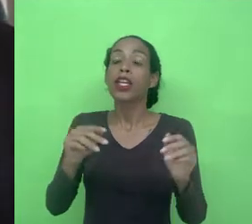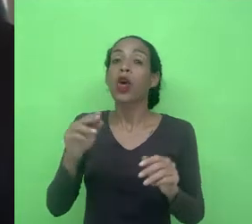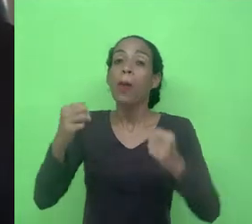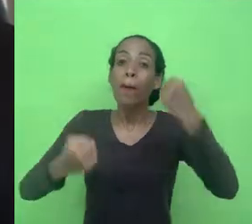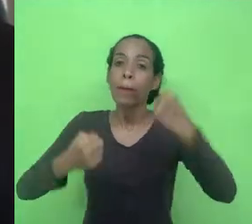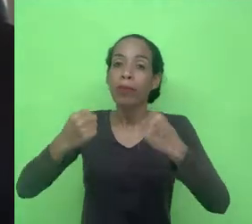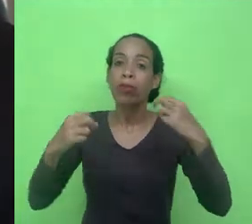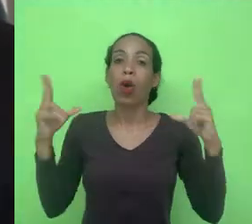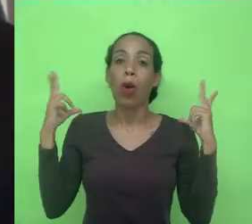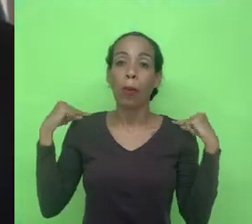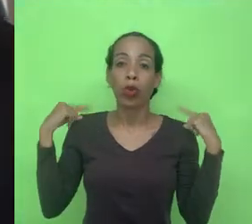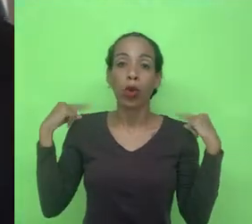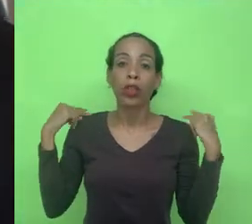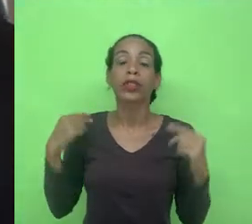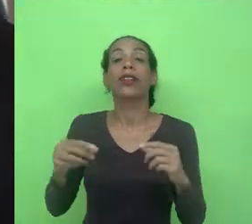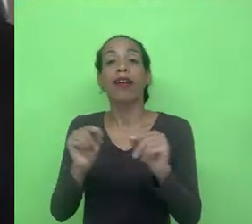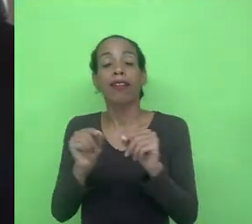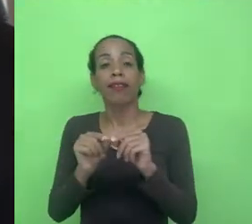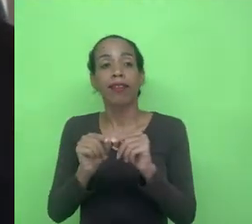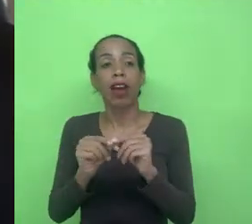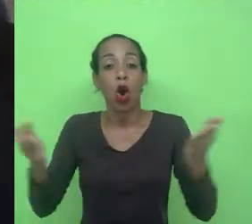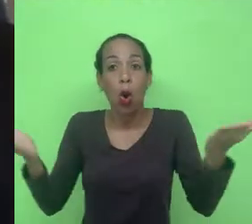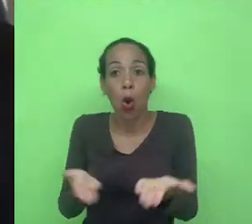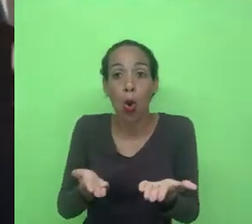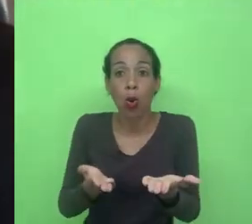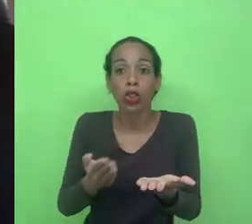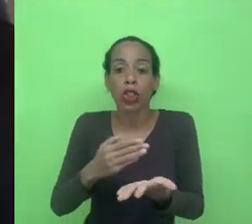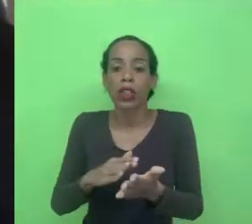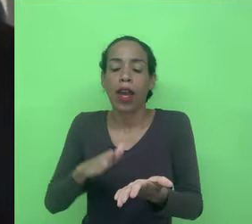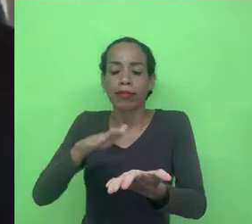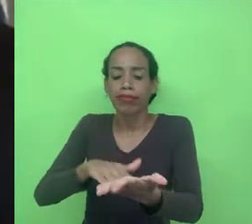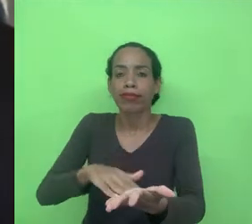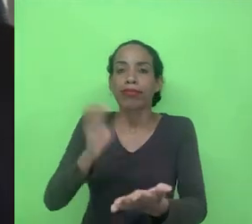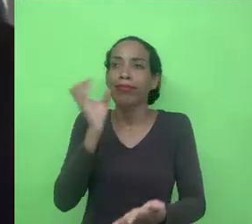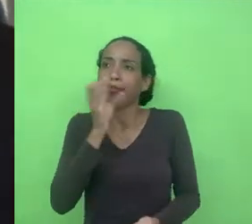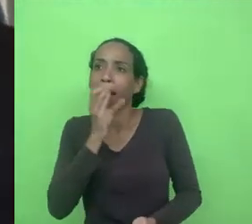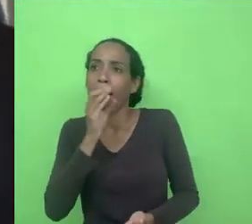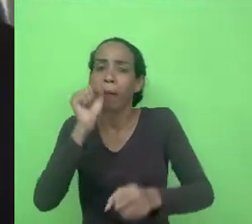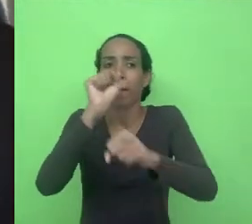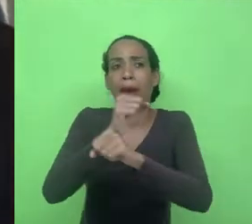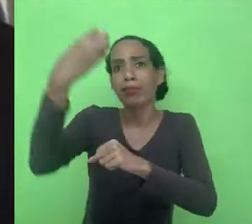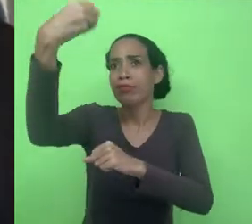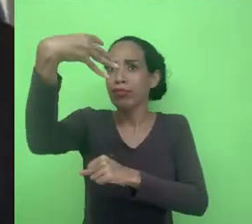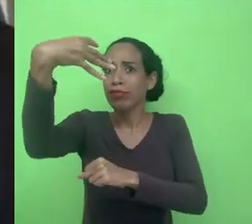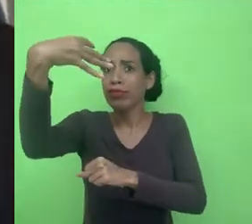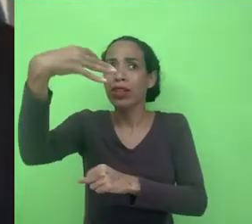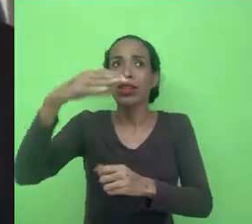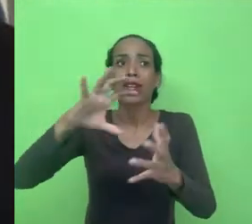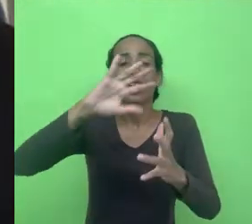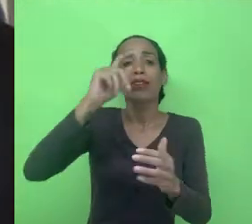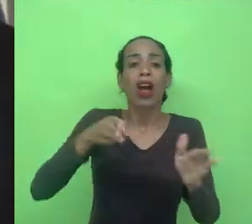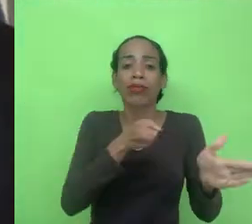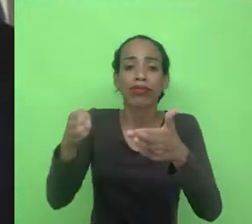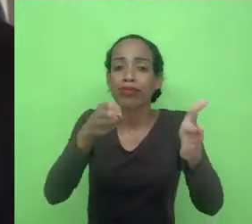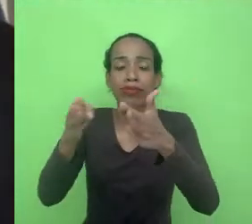Tudo que o motorista da Uber faz hoje, desde a acelerada, desde parar no sinal, desde o mapeamento da cidade que ele está fazendo com o